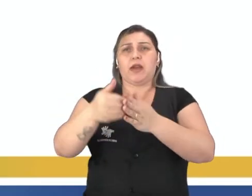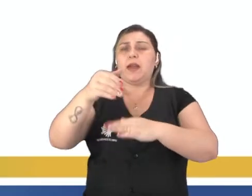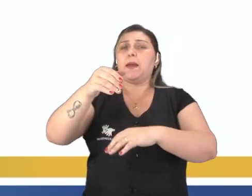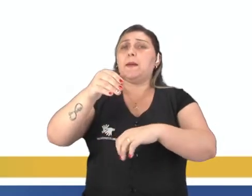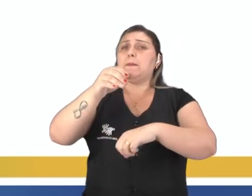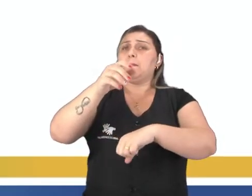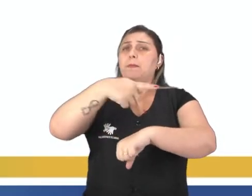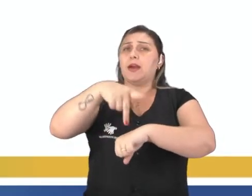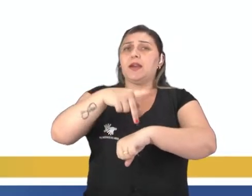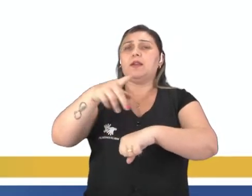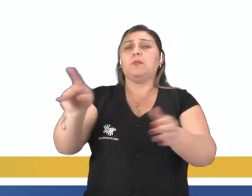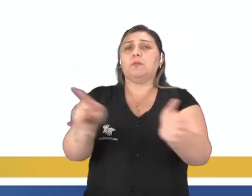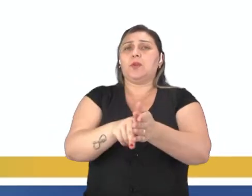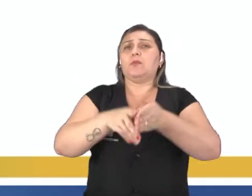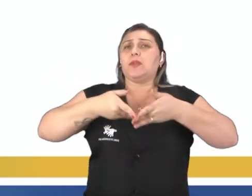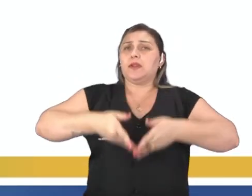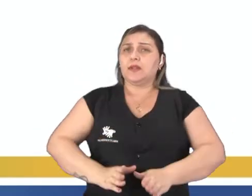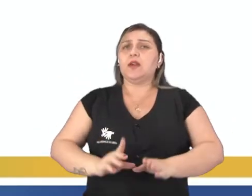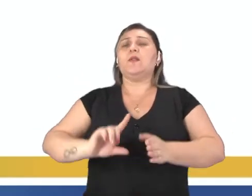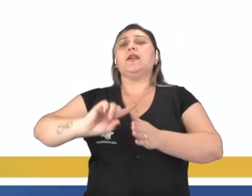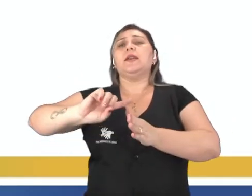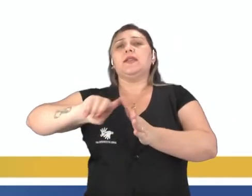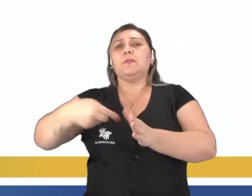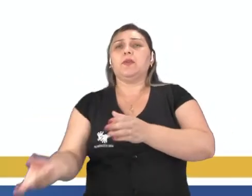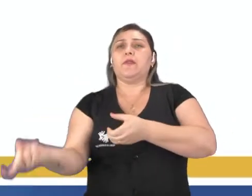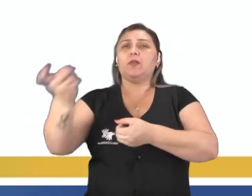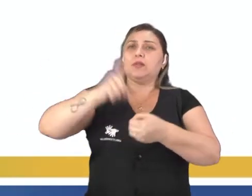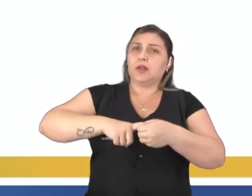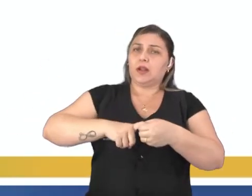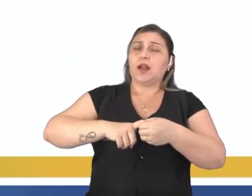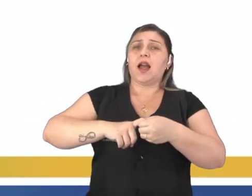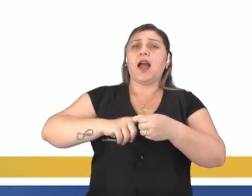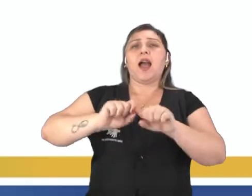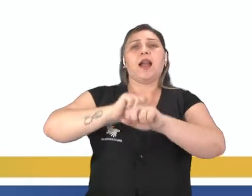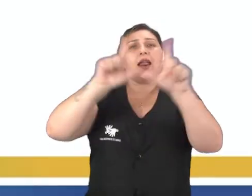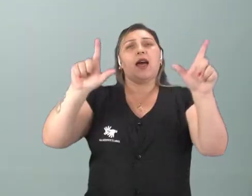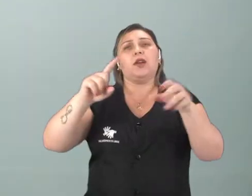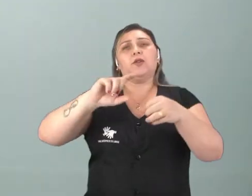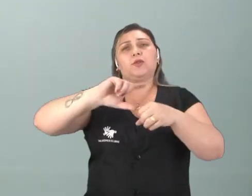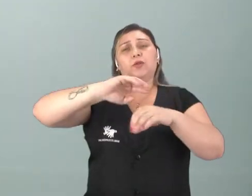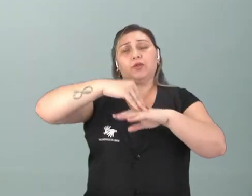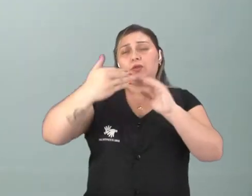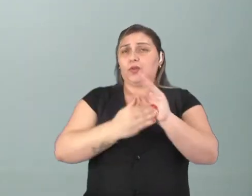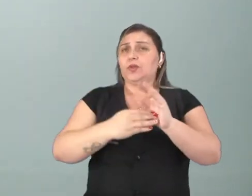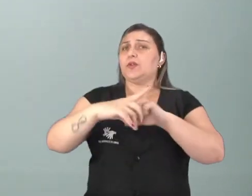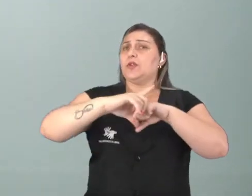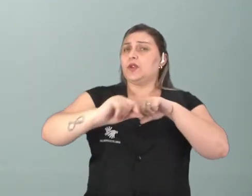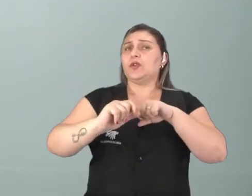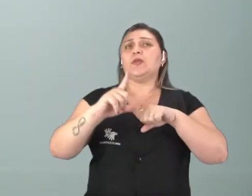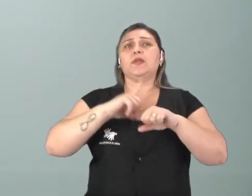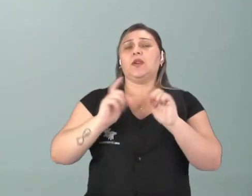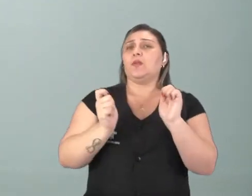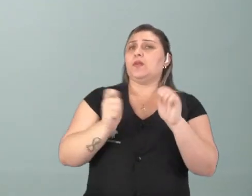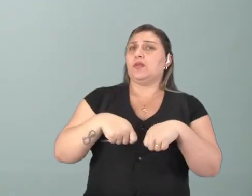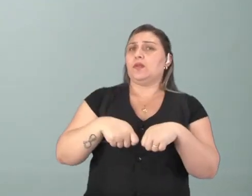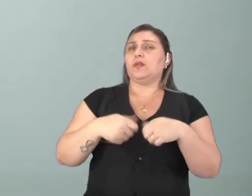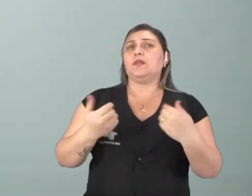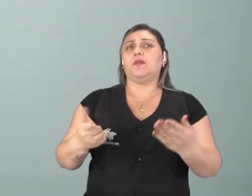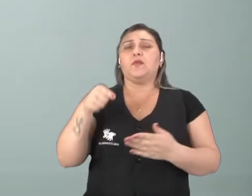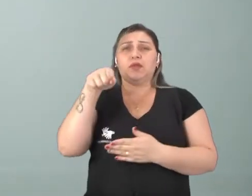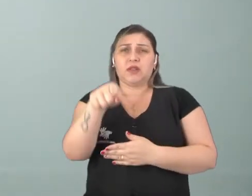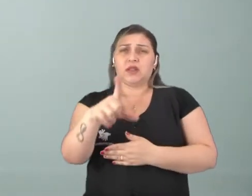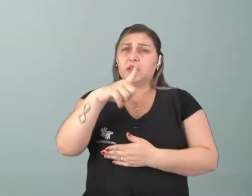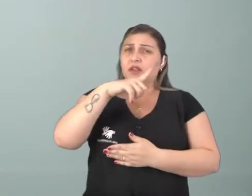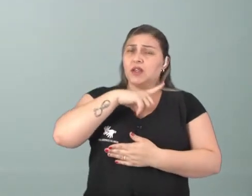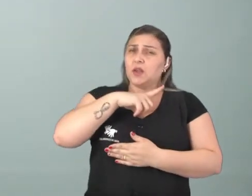o próprio, e a esse regressar. É claro que todos esses artigos, eles têm condições, certo? Não é algo que você